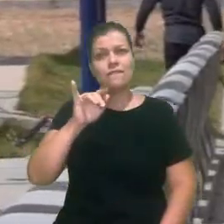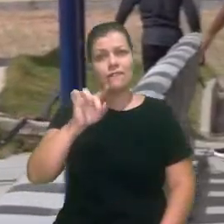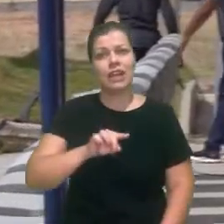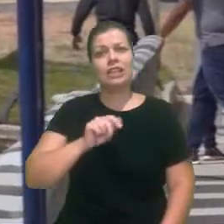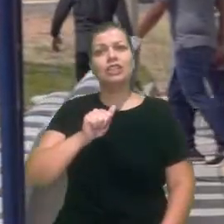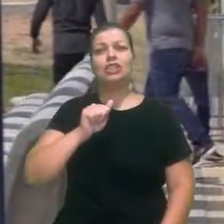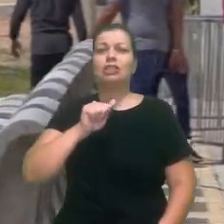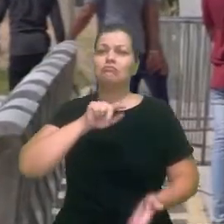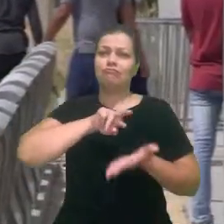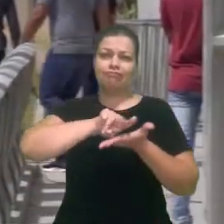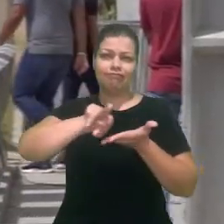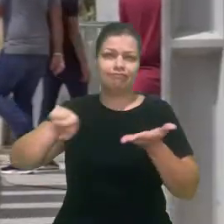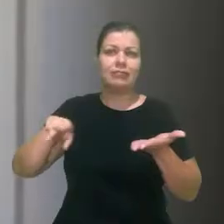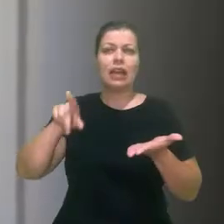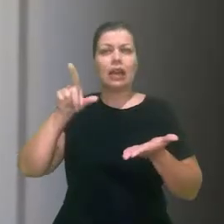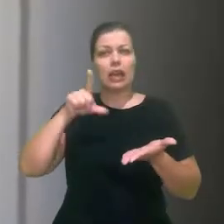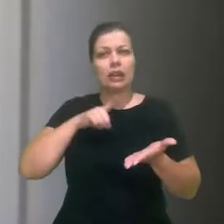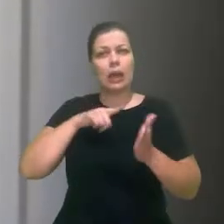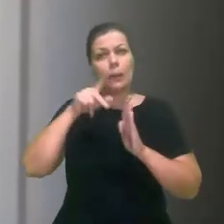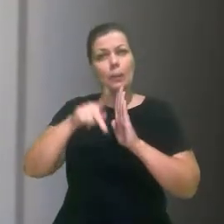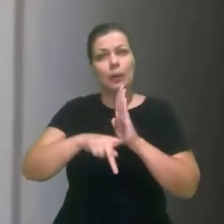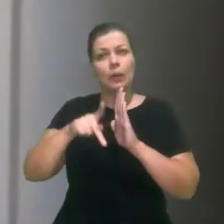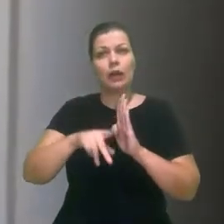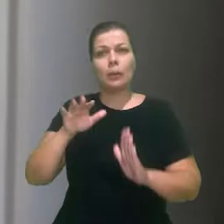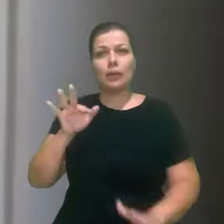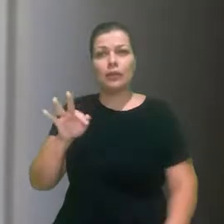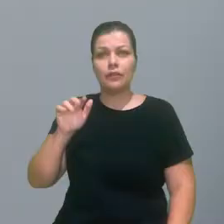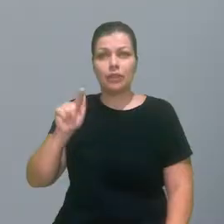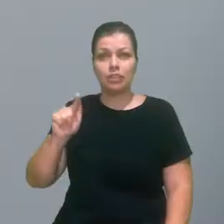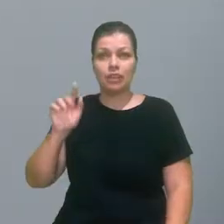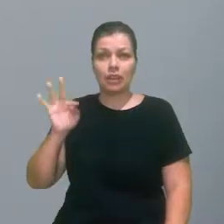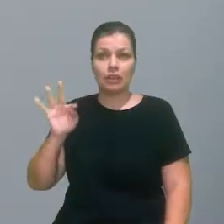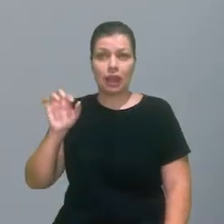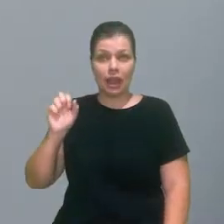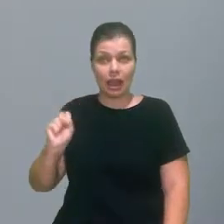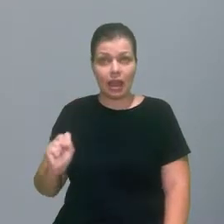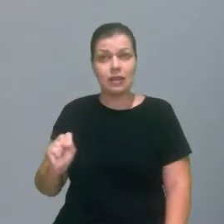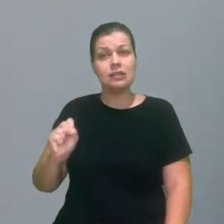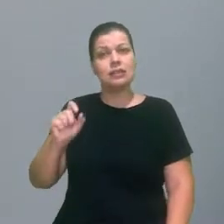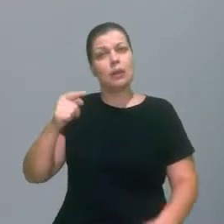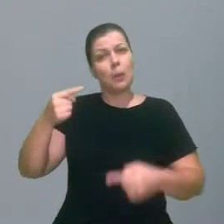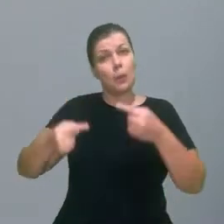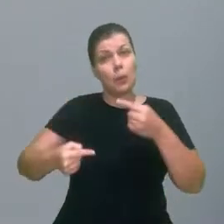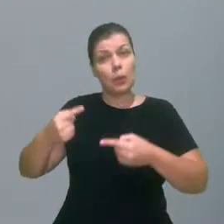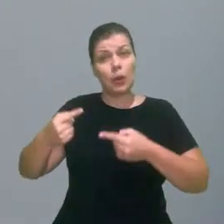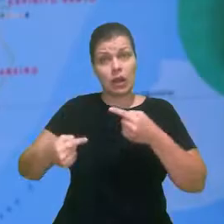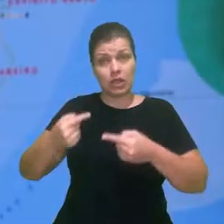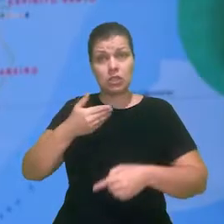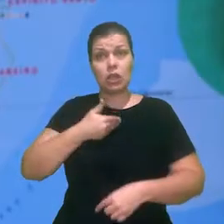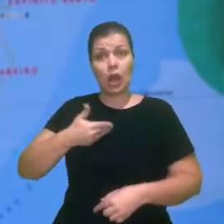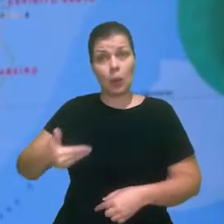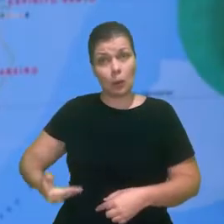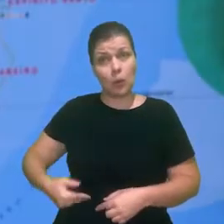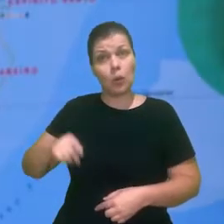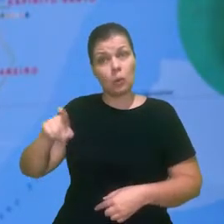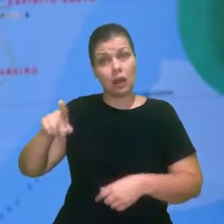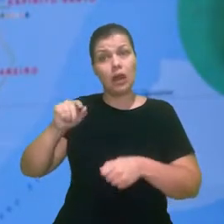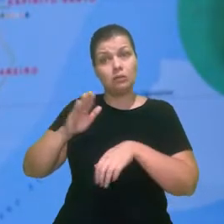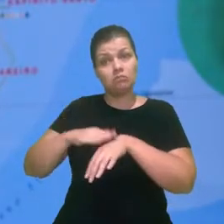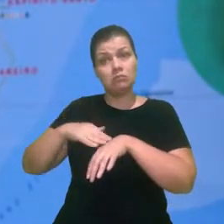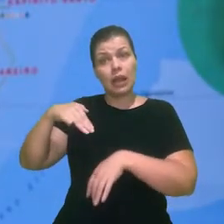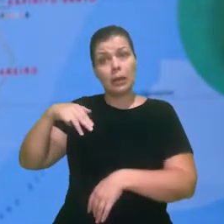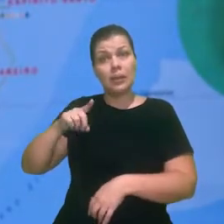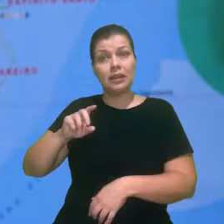habitacionais, fruto dos programas do Fundo de Garantia sobre o Tempo de Serviço, política pública implementada pelo